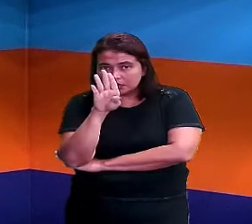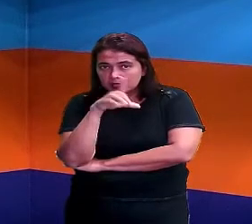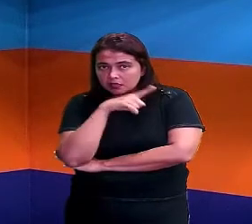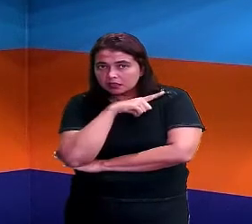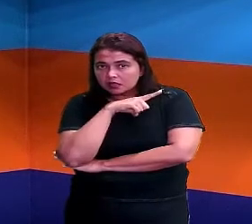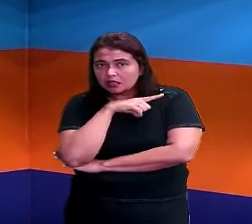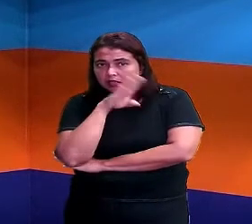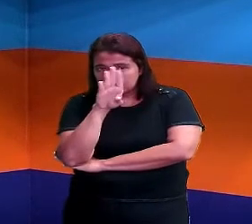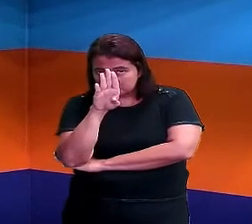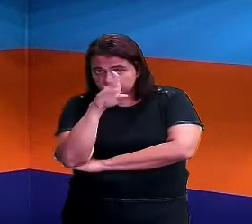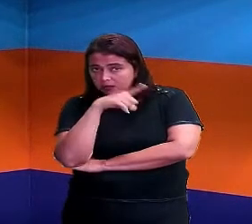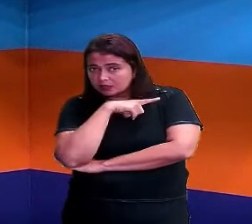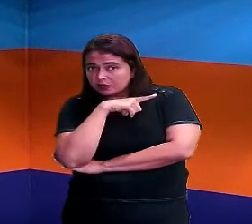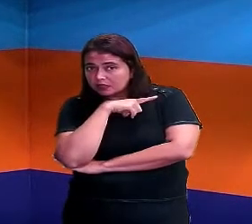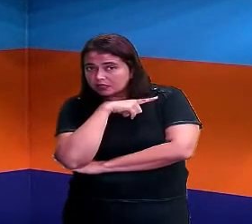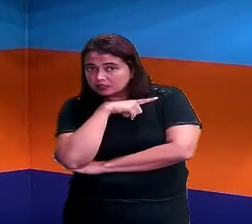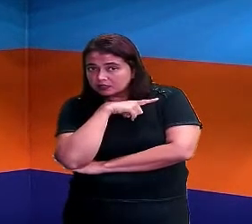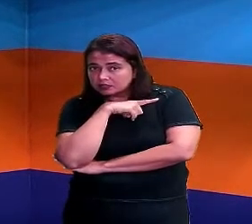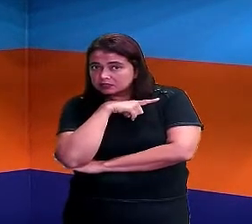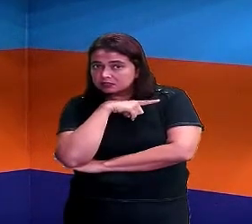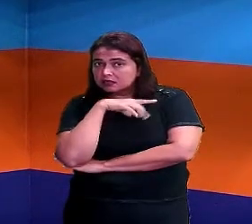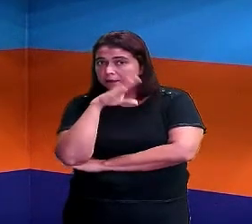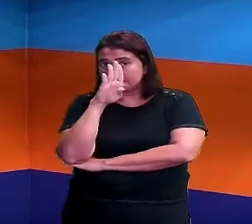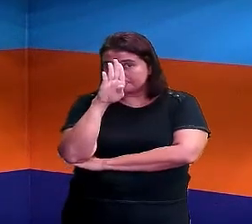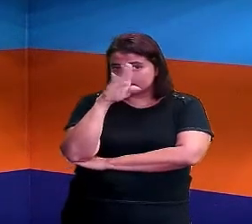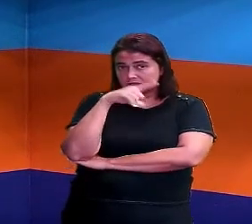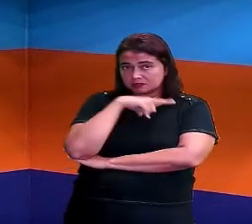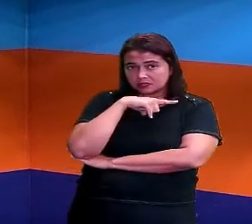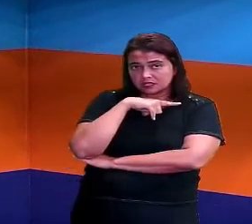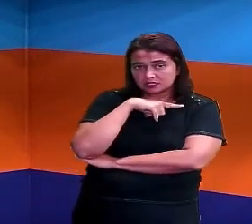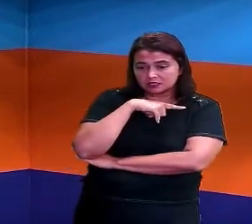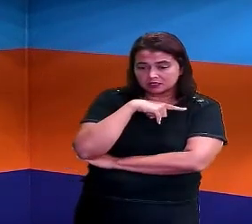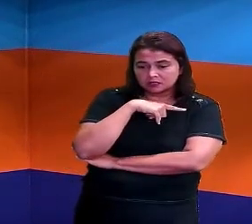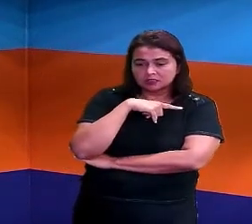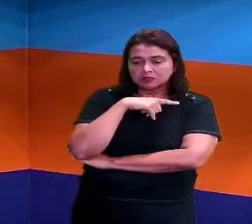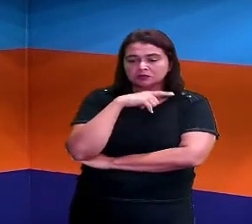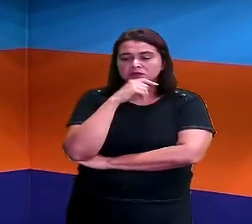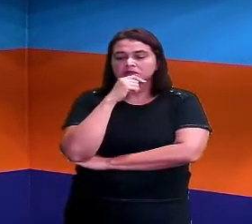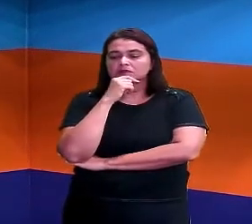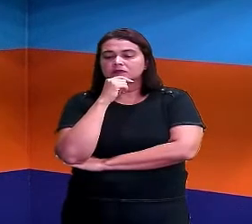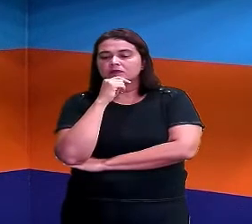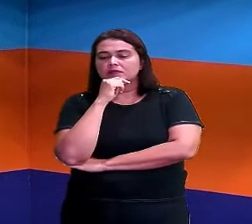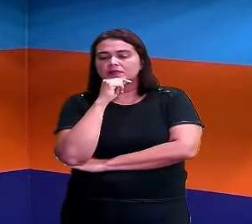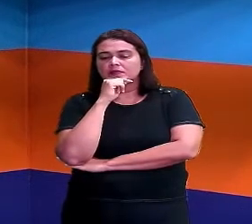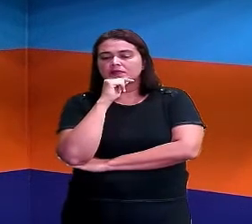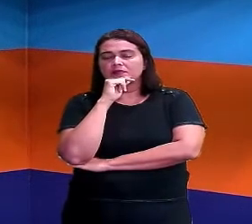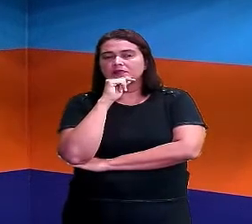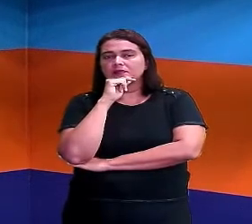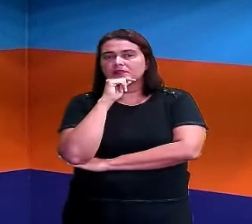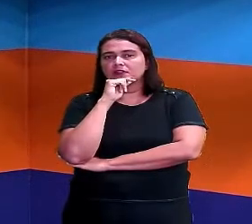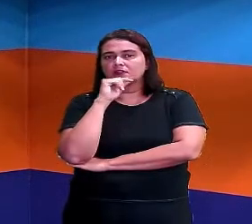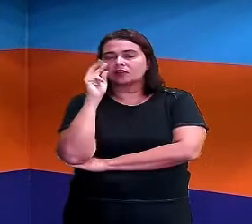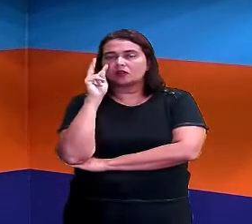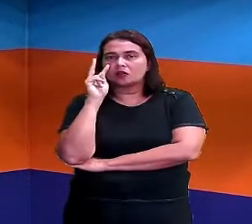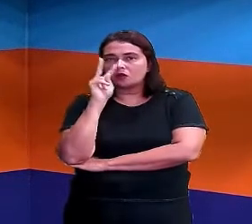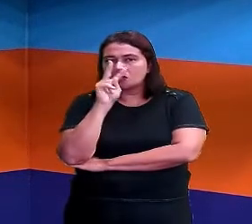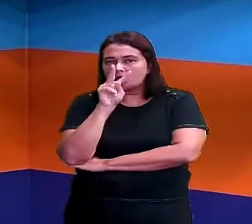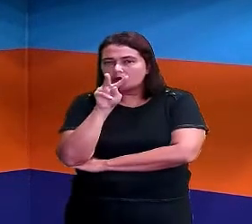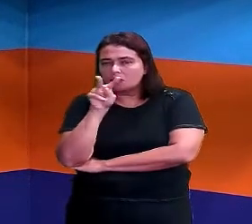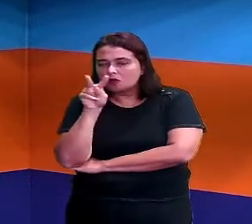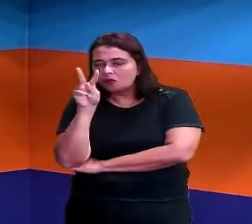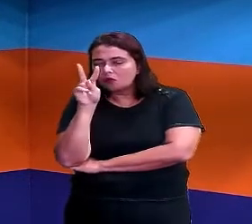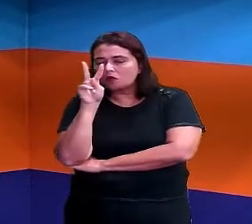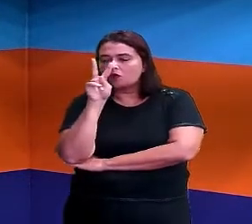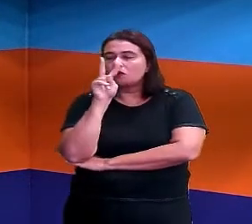próxima letrinha do alfabeto. Tem algum nome aqui? Vamos ver. Tem que olhar com atenção,